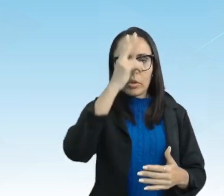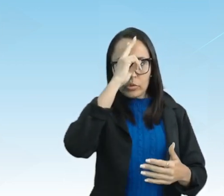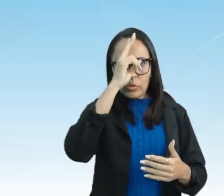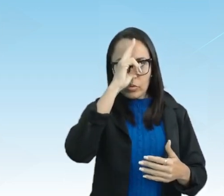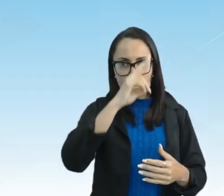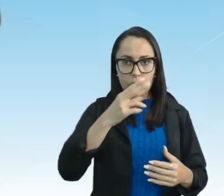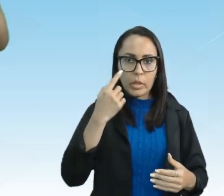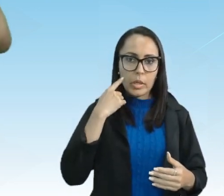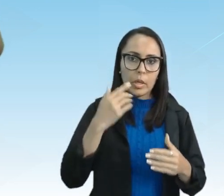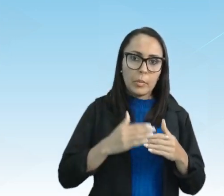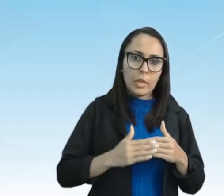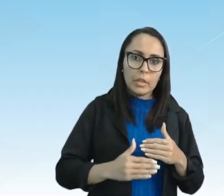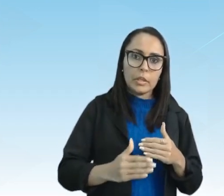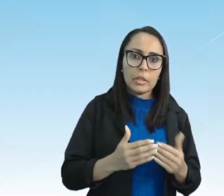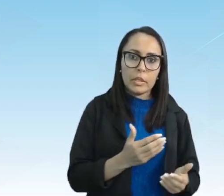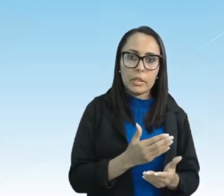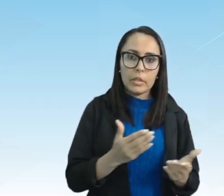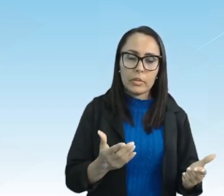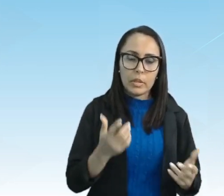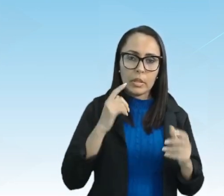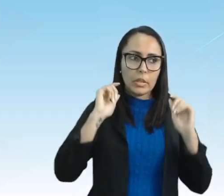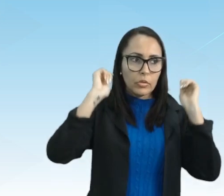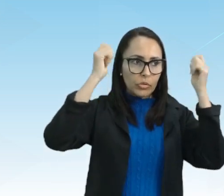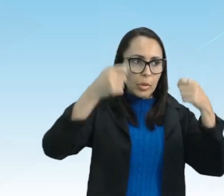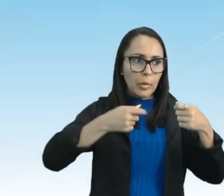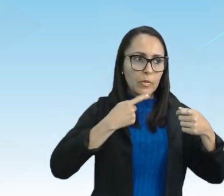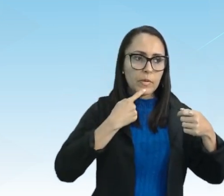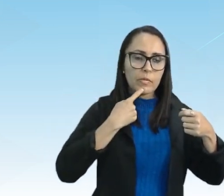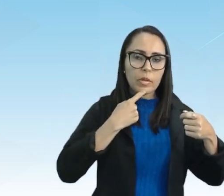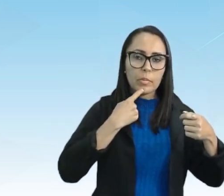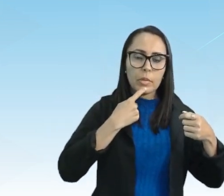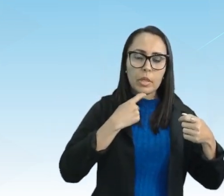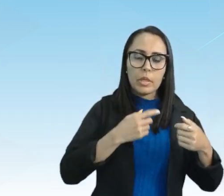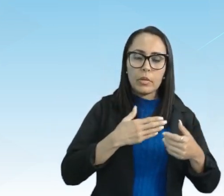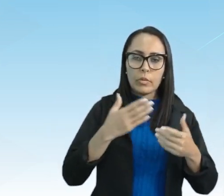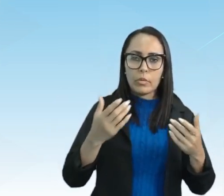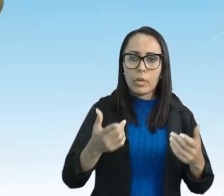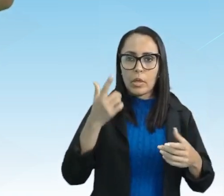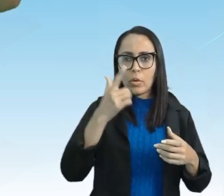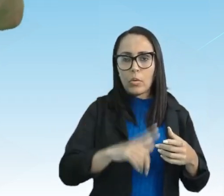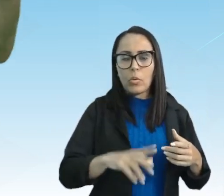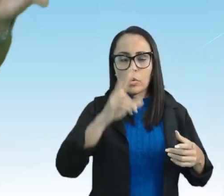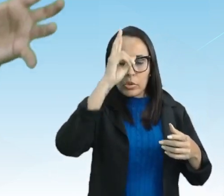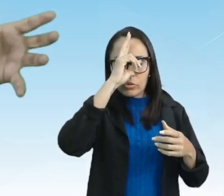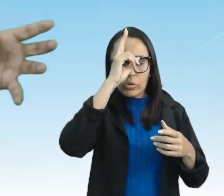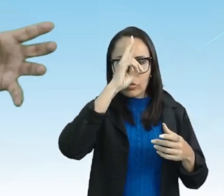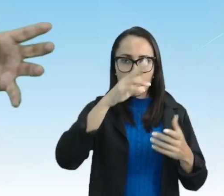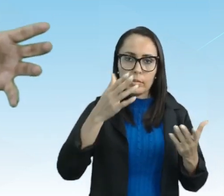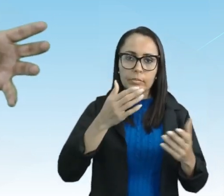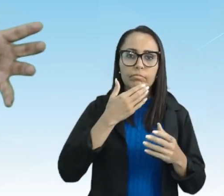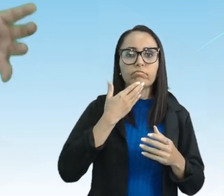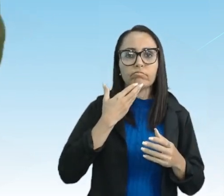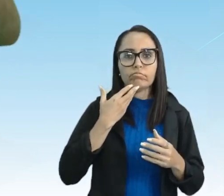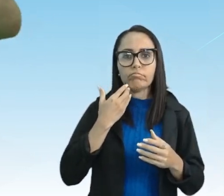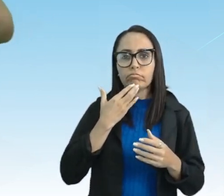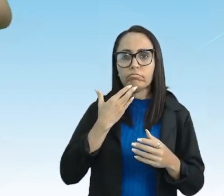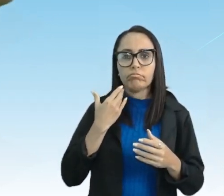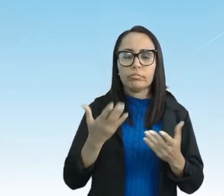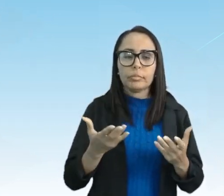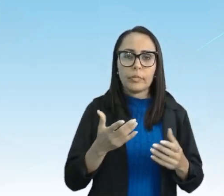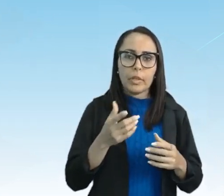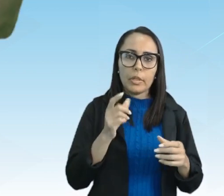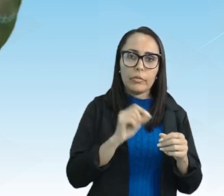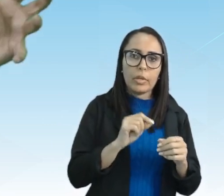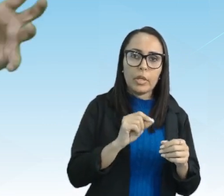a partir da história da chapeuzinho vermelho com uma outra versão ele retextualizou ele fez